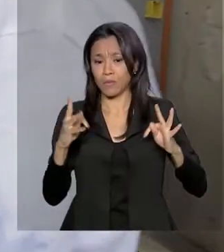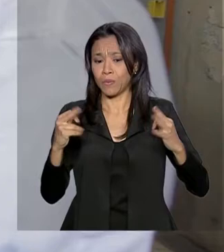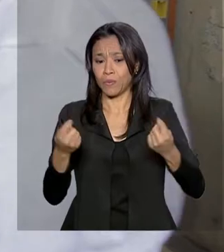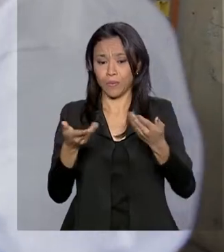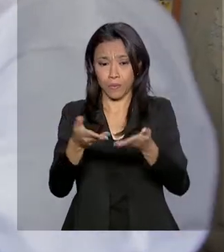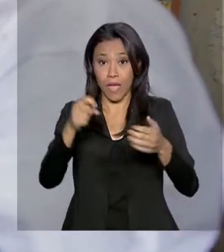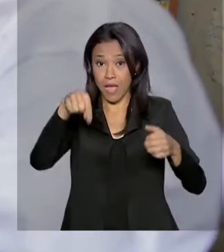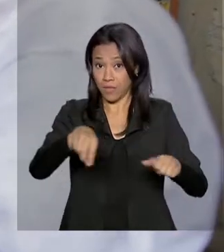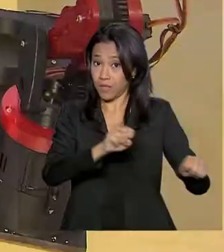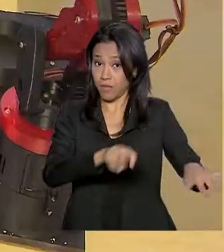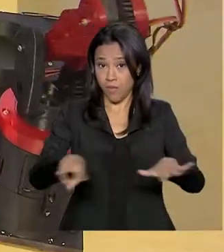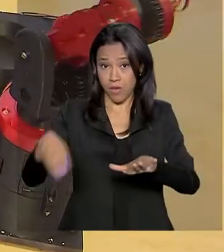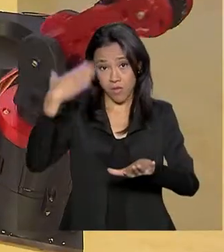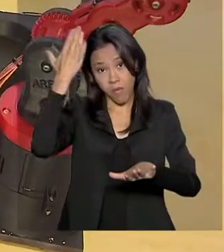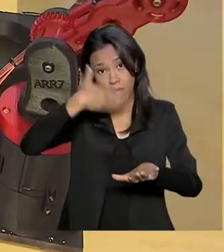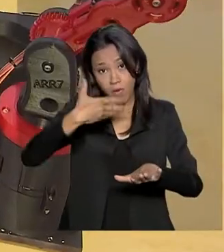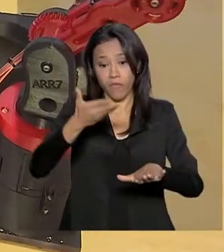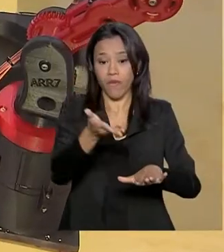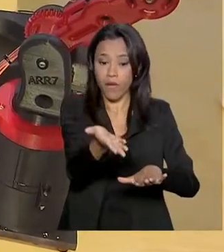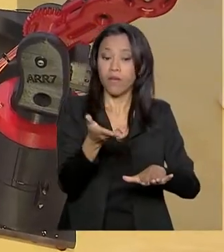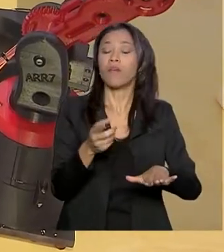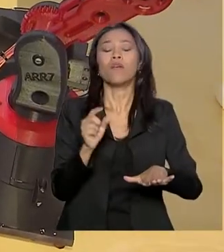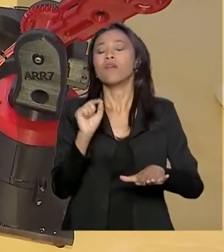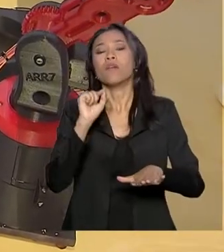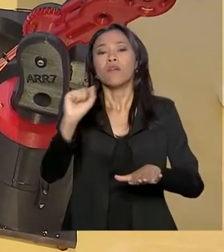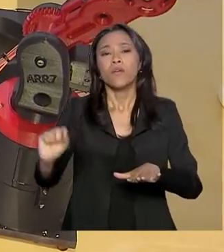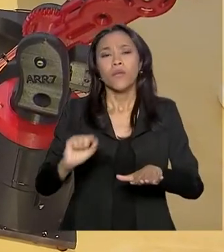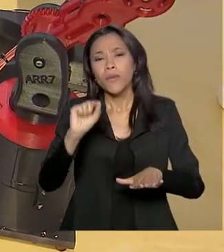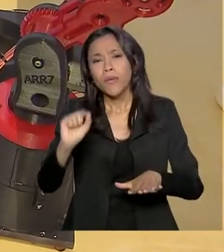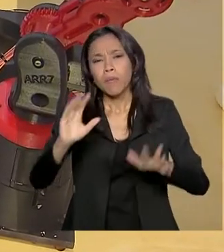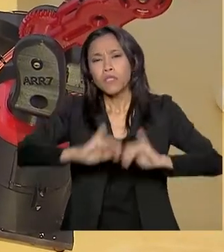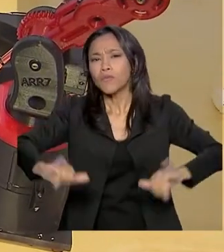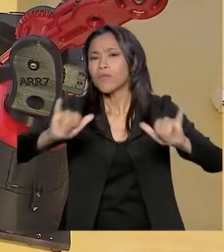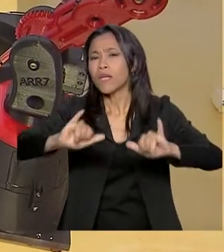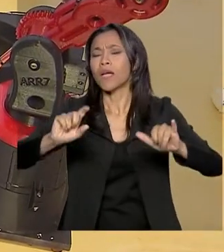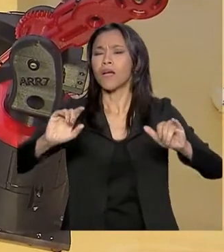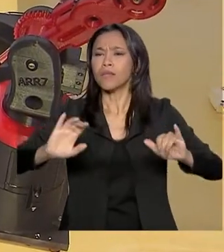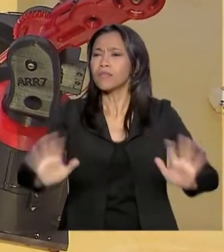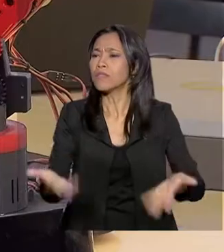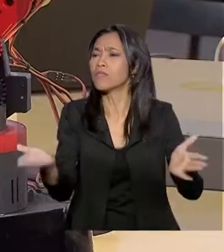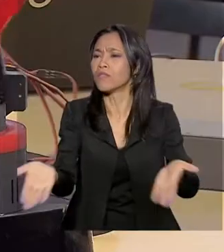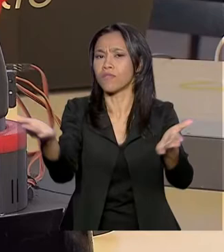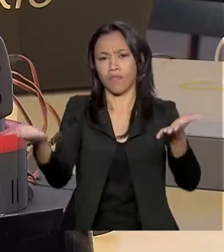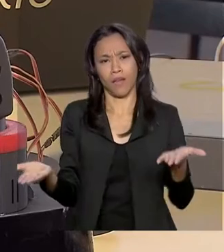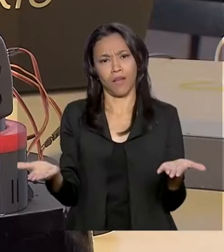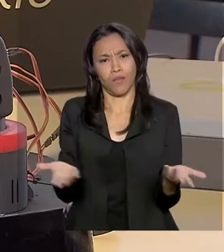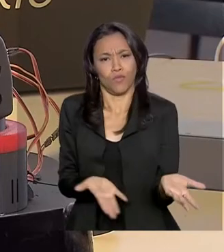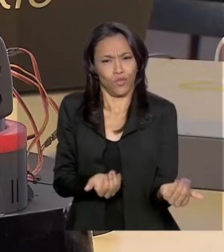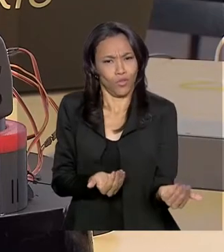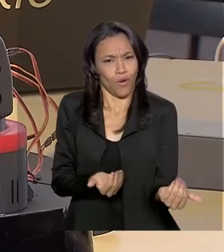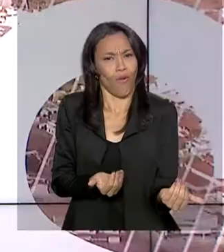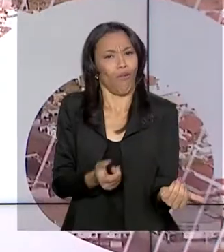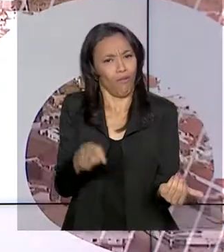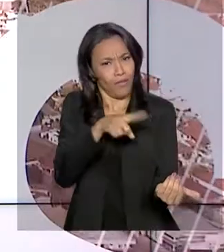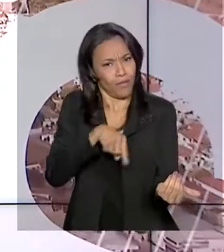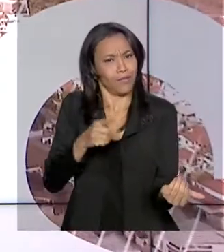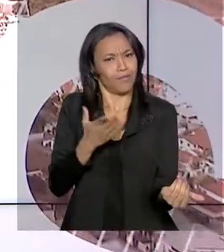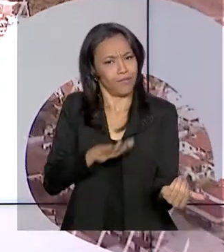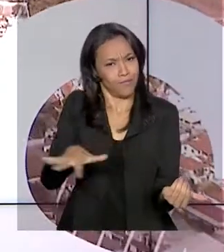essa semana para mostrar isso e para promover, para incentivar, para inspirar jovens para as carreiras.